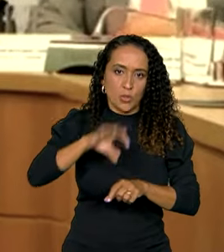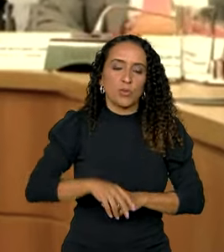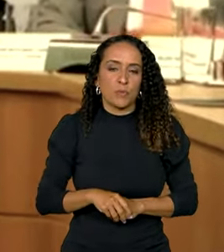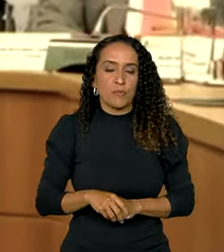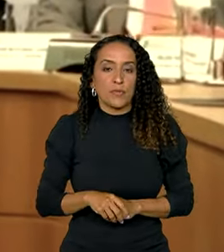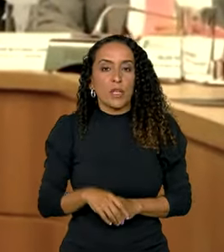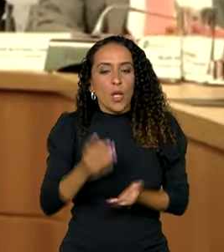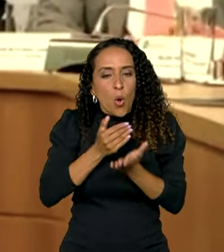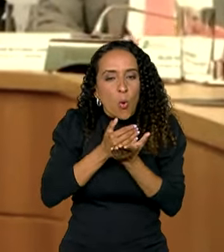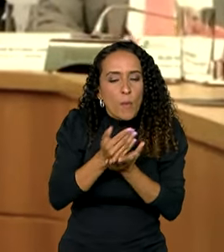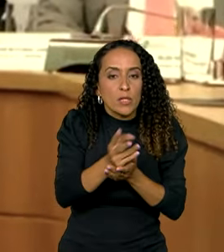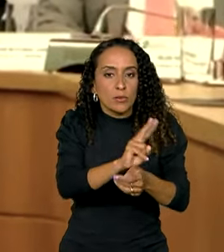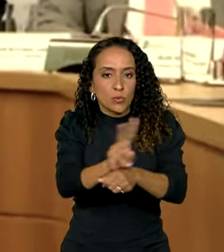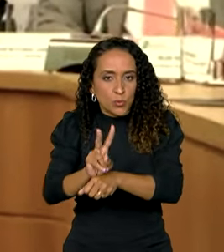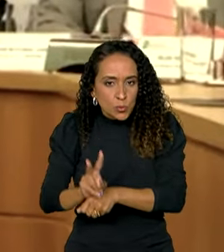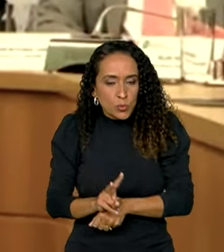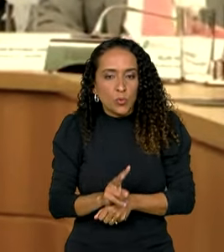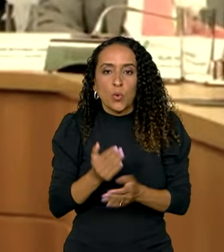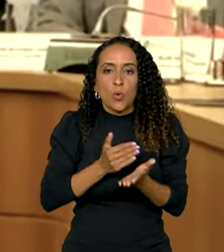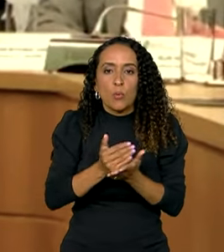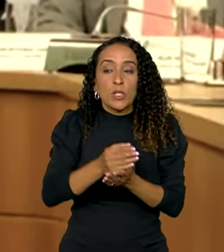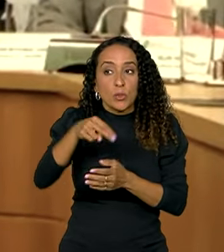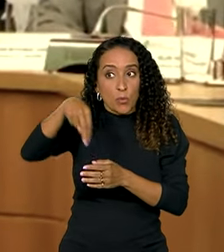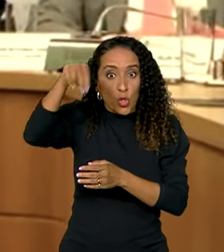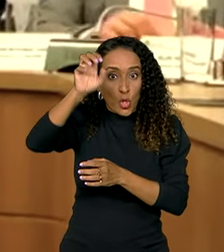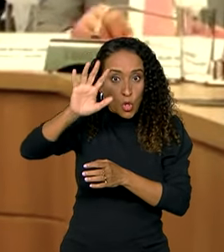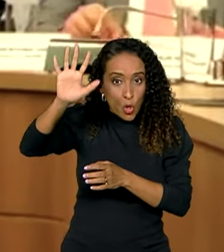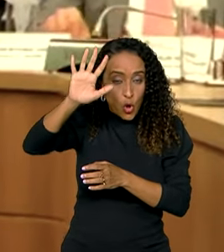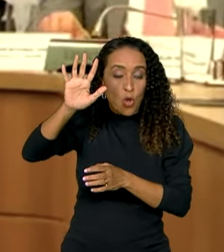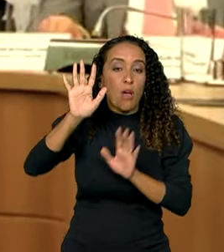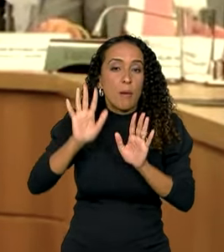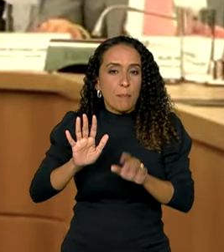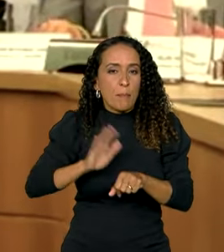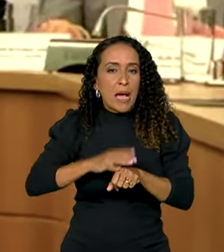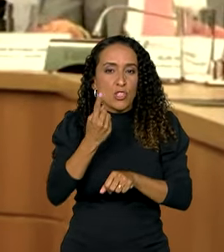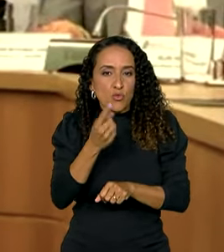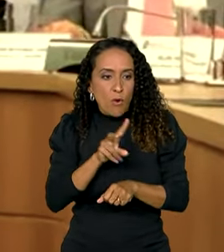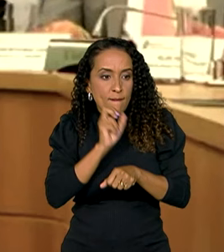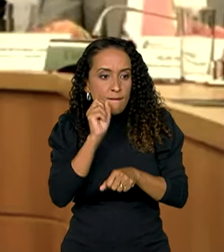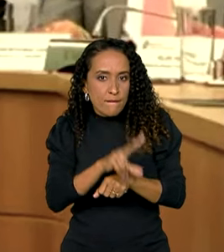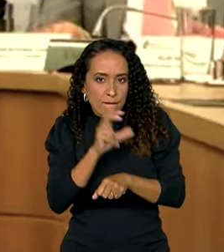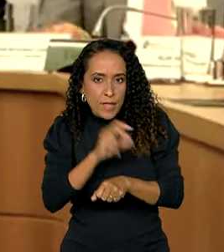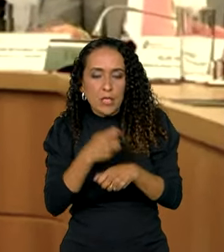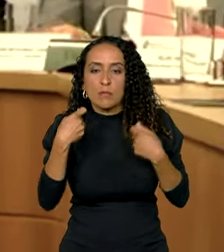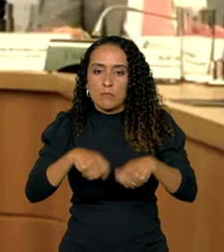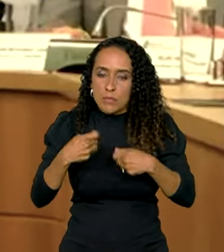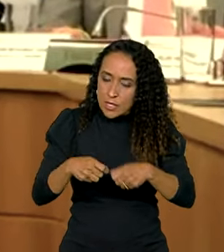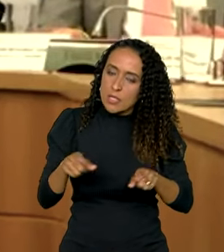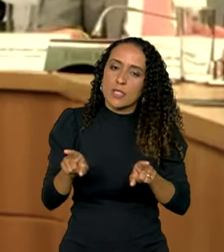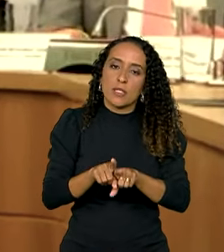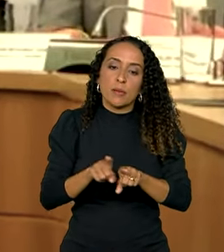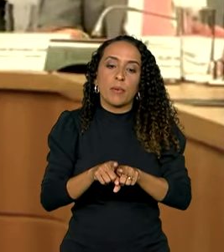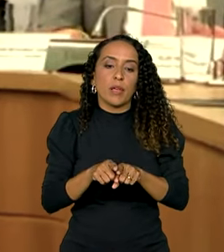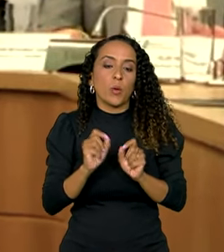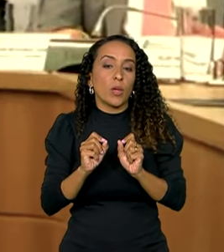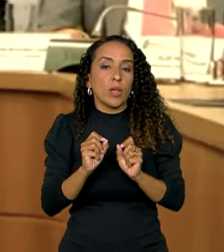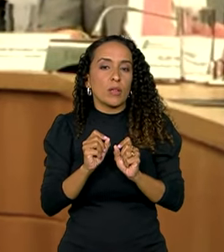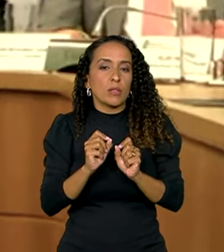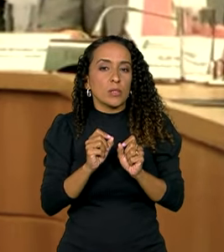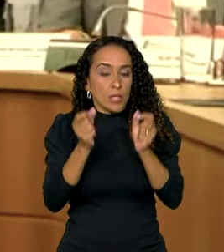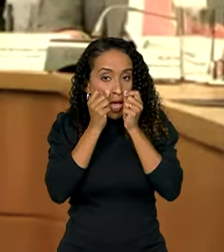iniciando a nossa vigilância, começa pelo norte, mas é mais um vírus que a gente precisa também estar aí com